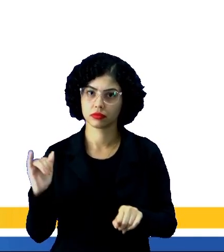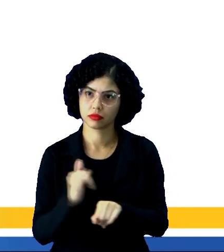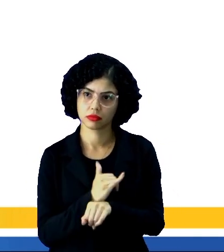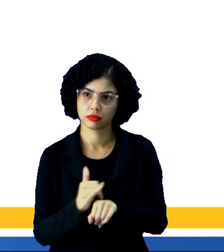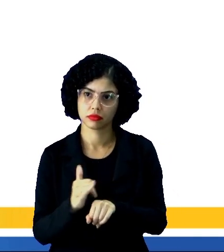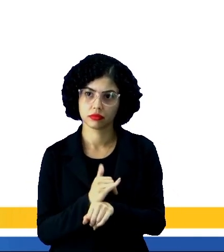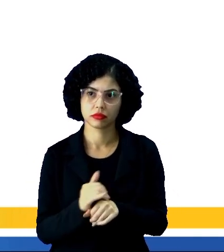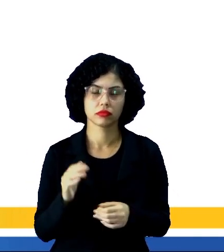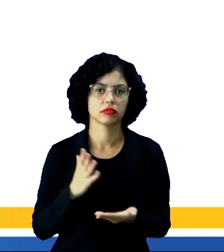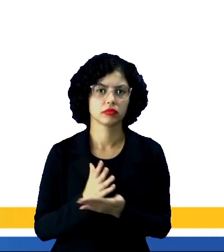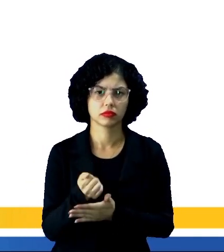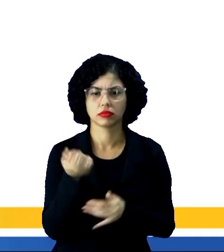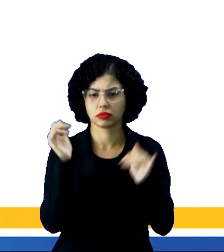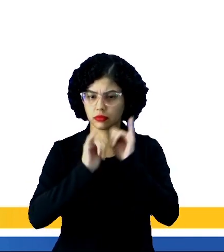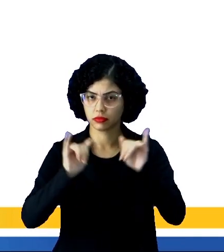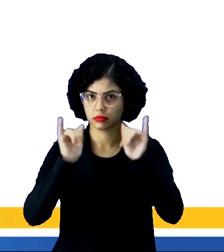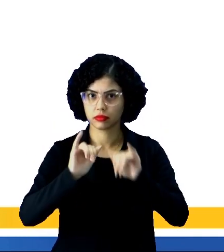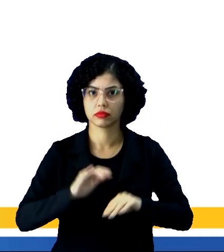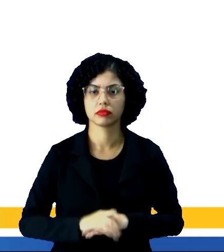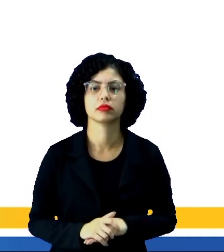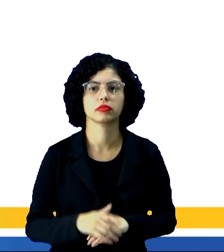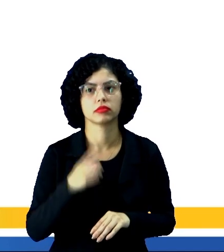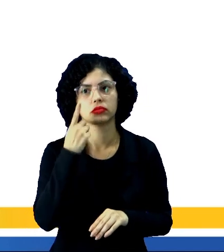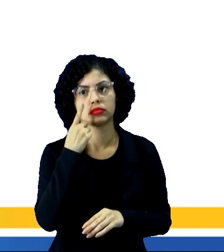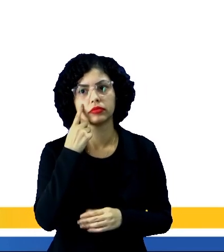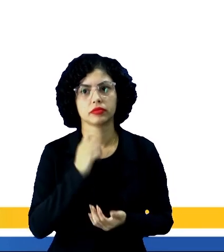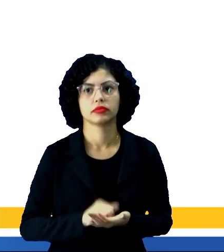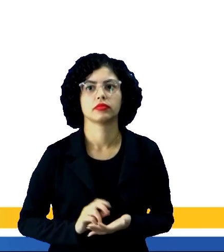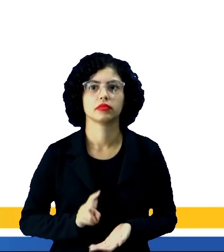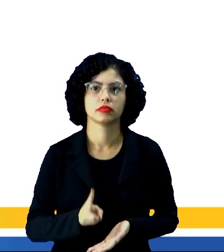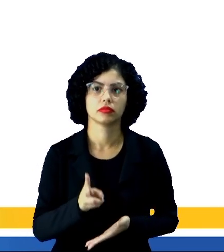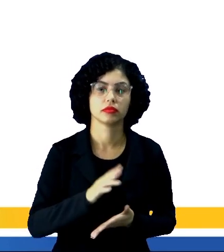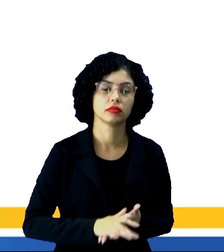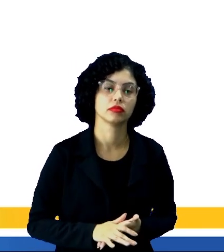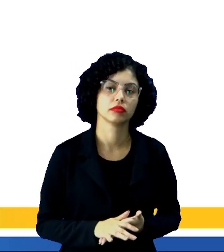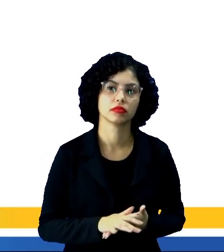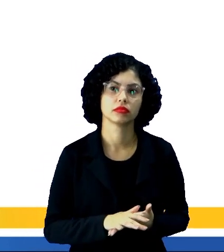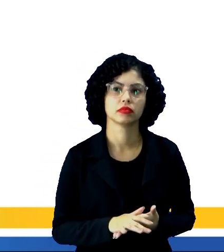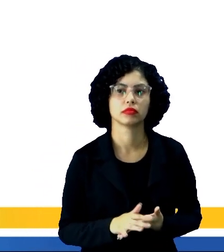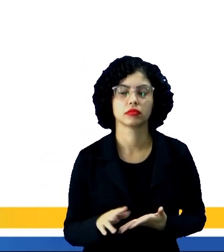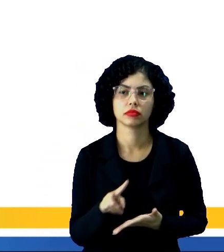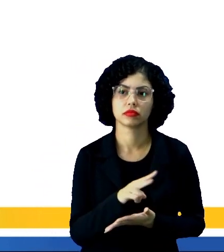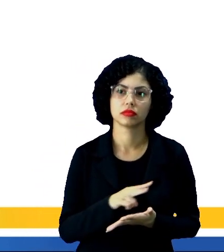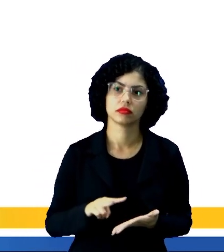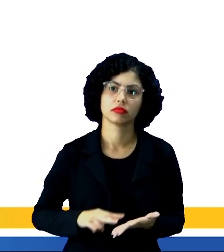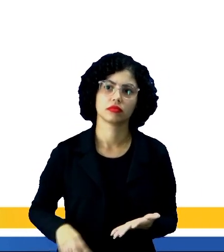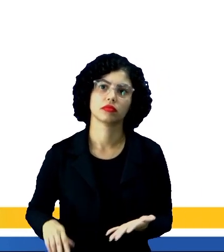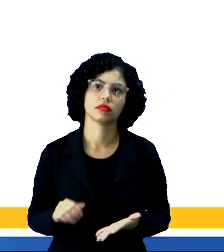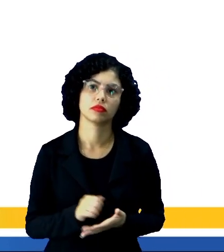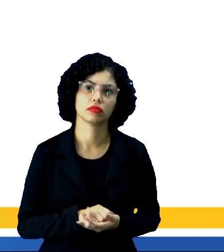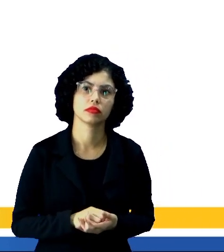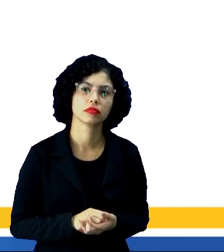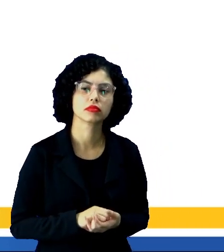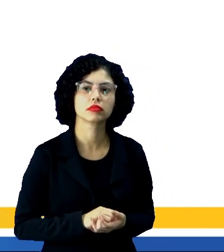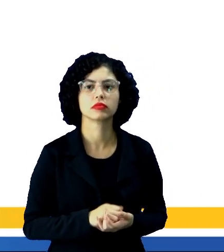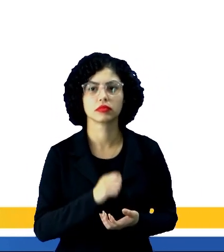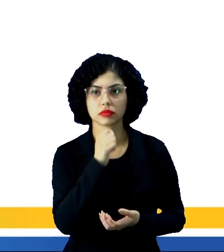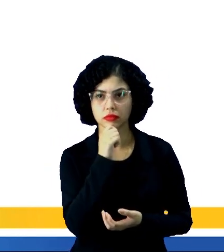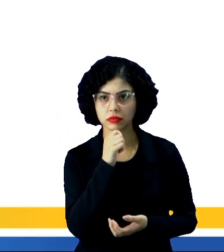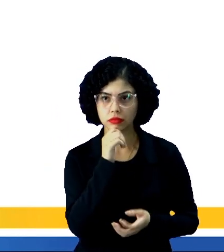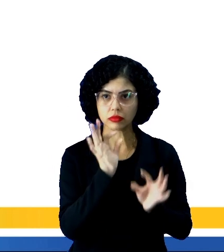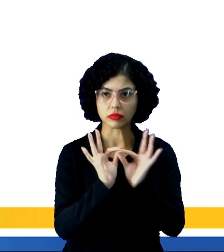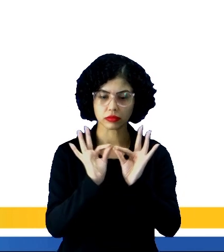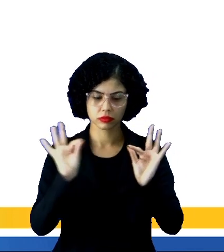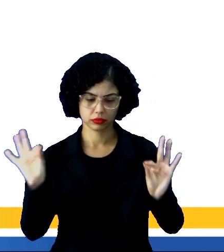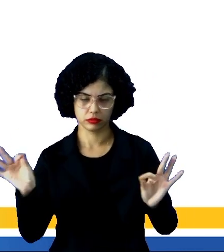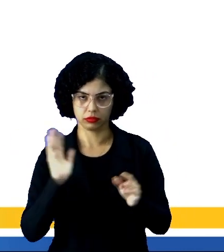estratégia é buscar informações. Olha só, continuando. Leia as entrelinhas. Falei um pouquinho para